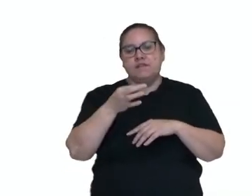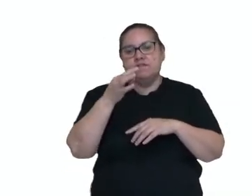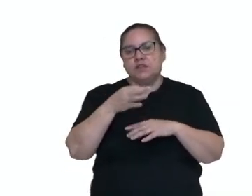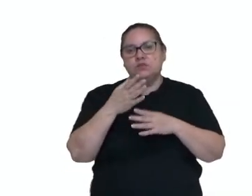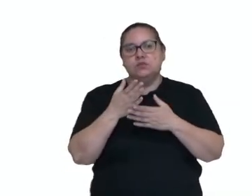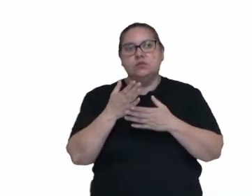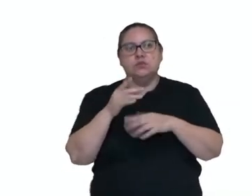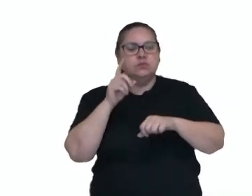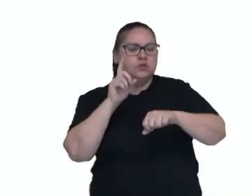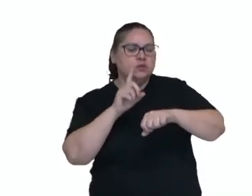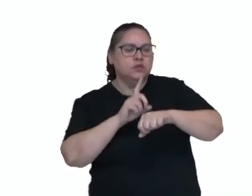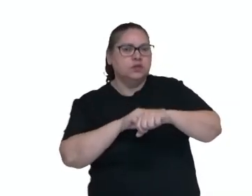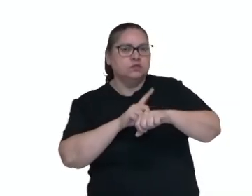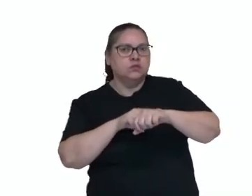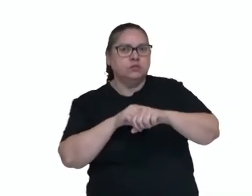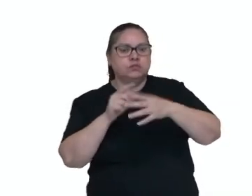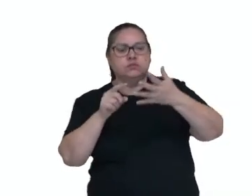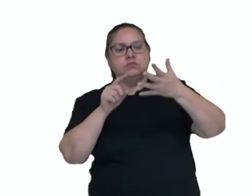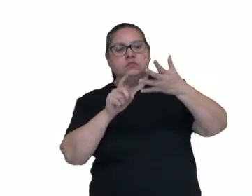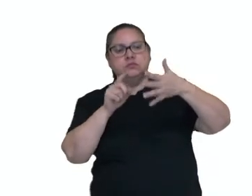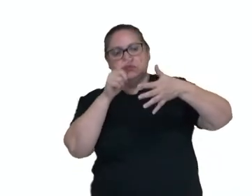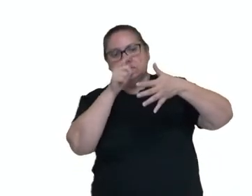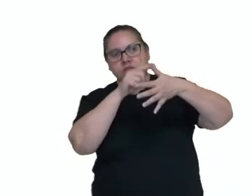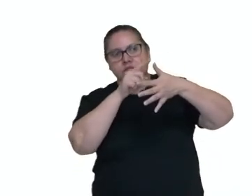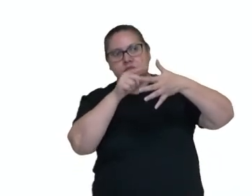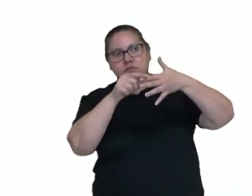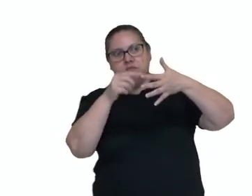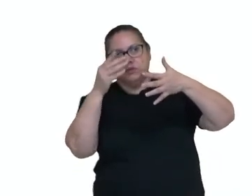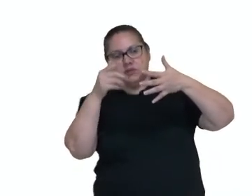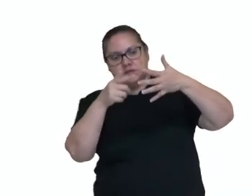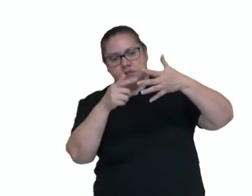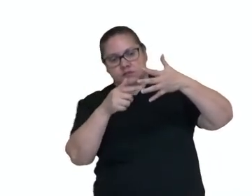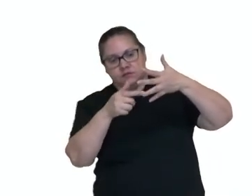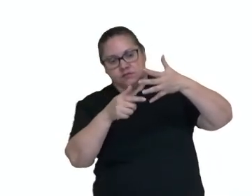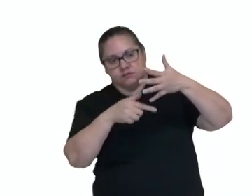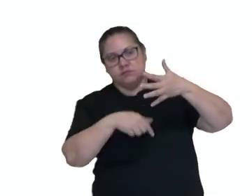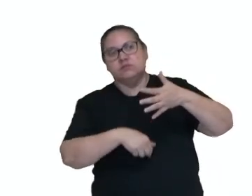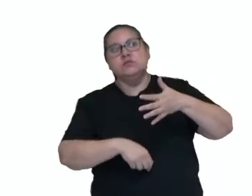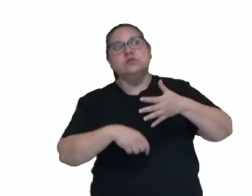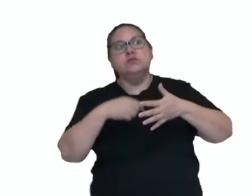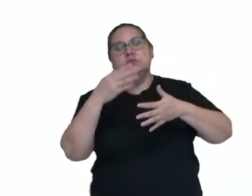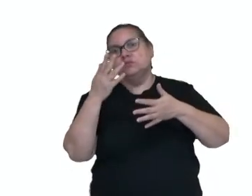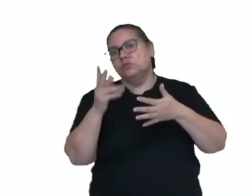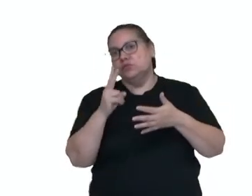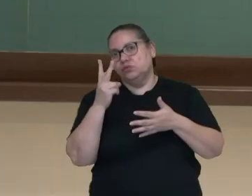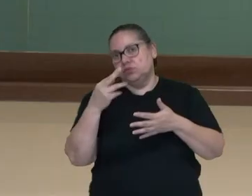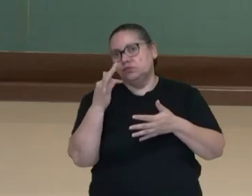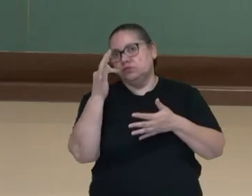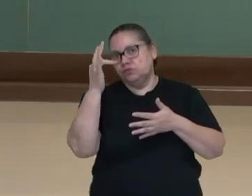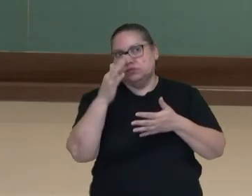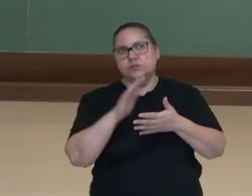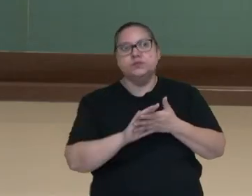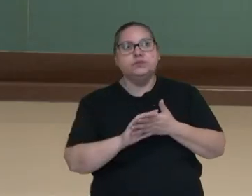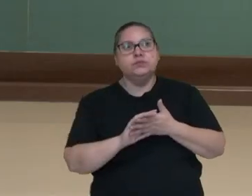aqui os tempos deste modo. O presente, os três pretéritos e os dois futuros.